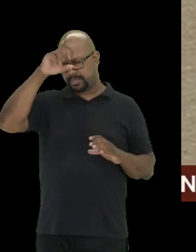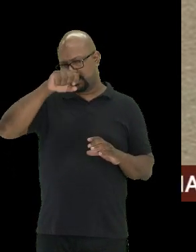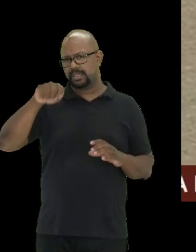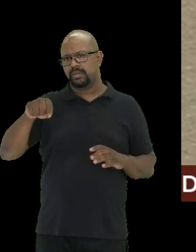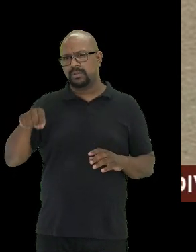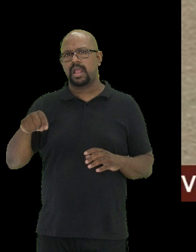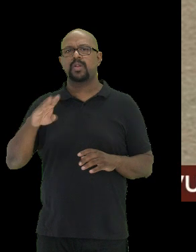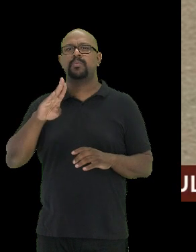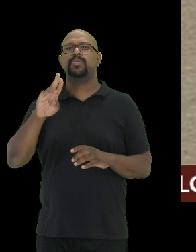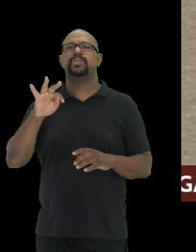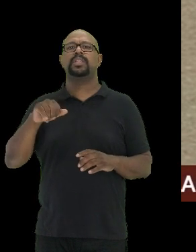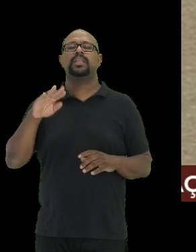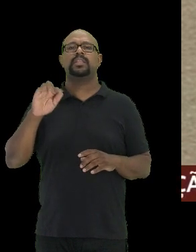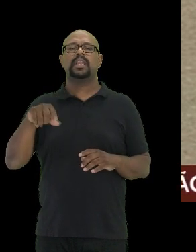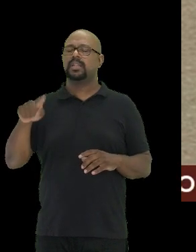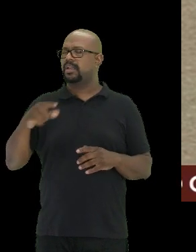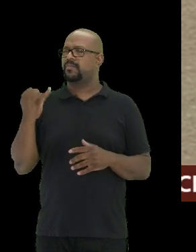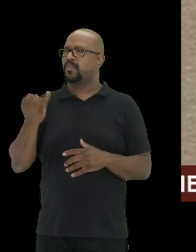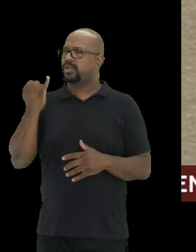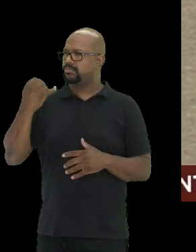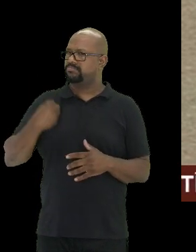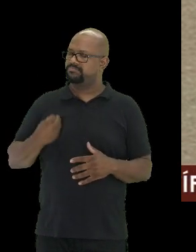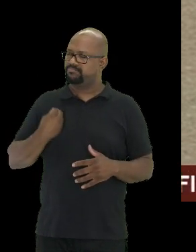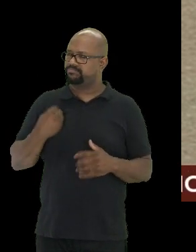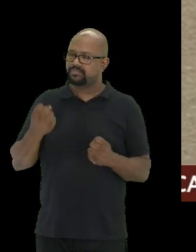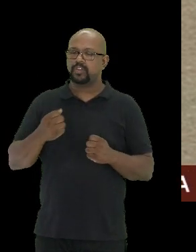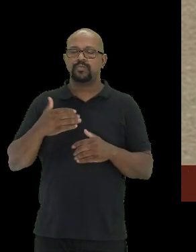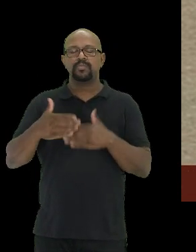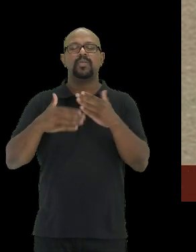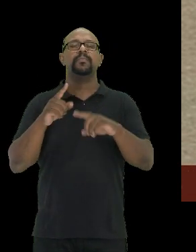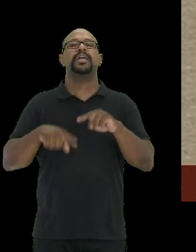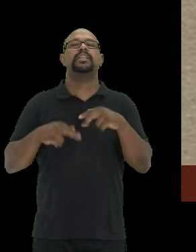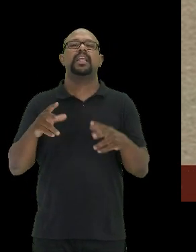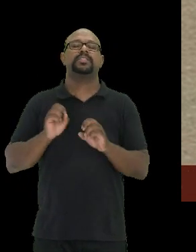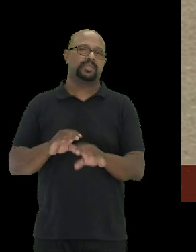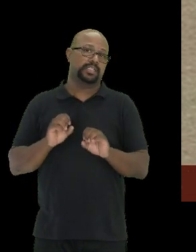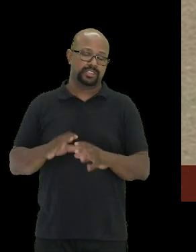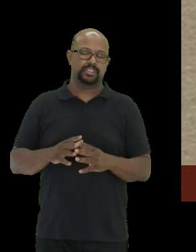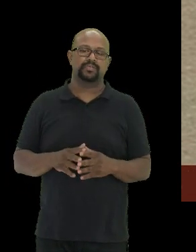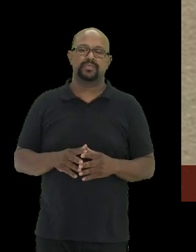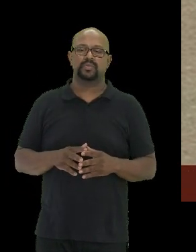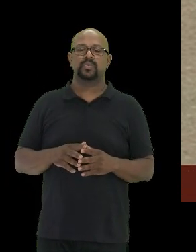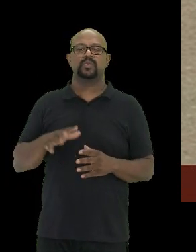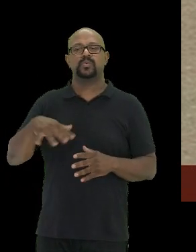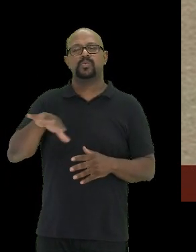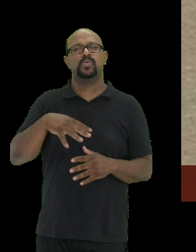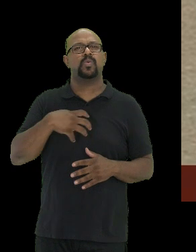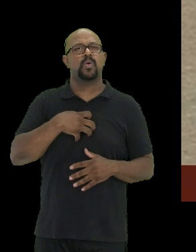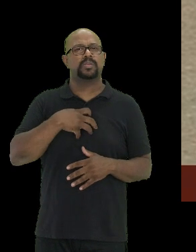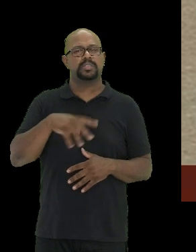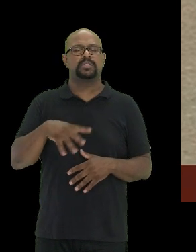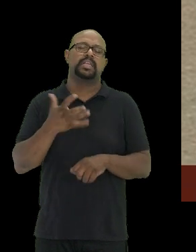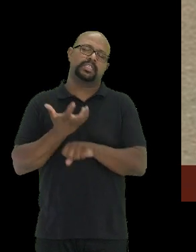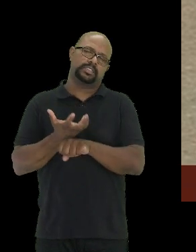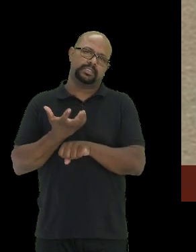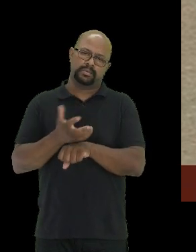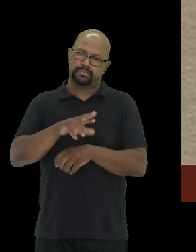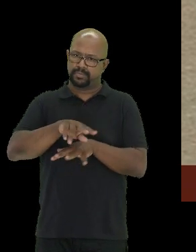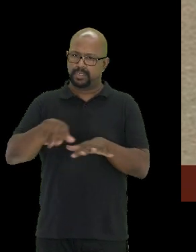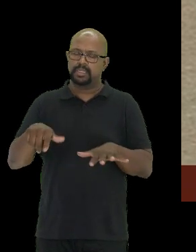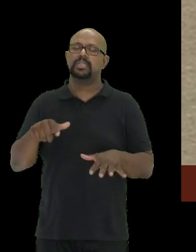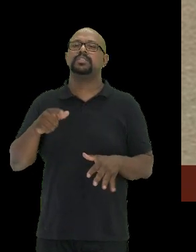teve uma participação bastante importante no desenvolvimento de materiais educativos. No contexto dessas disciplinas, gente foi